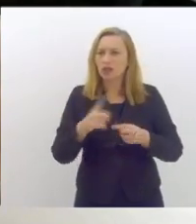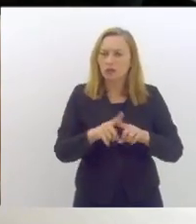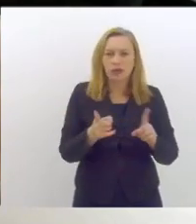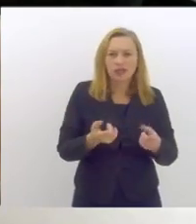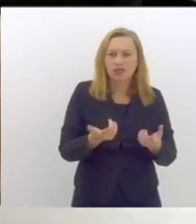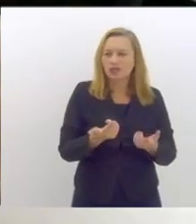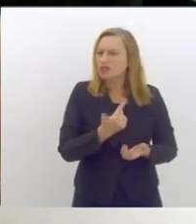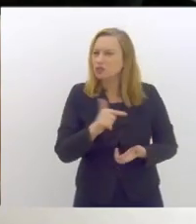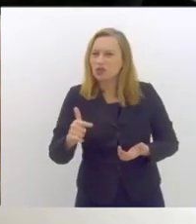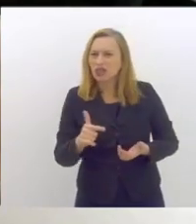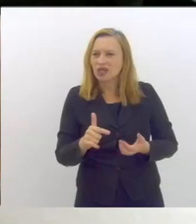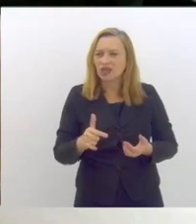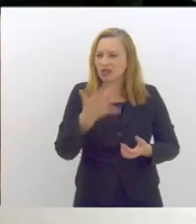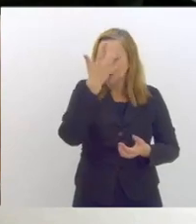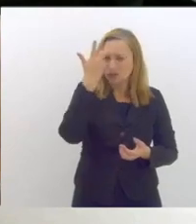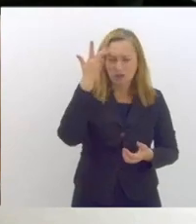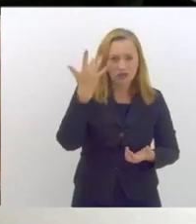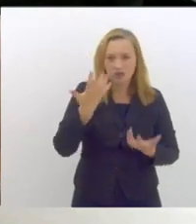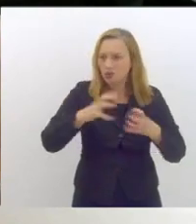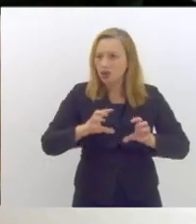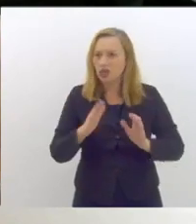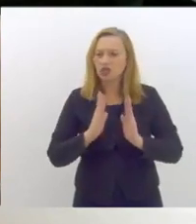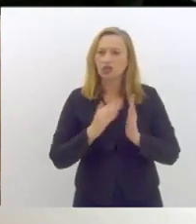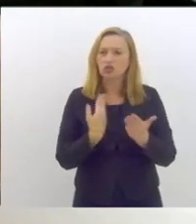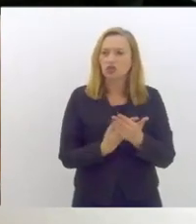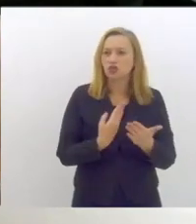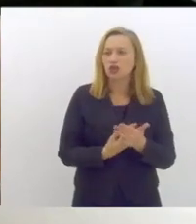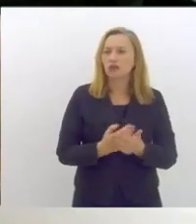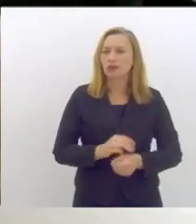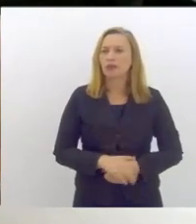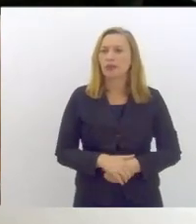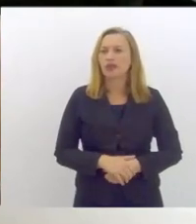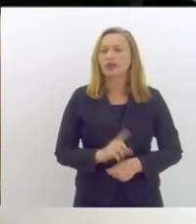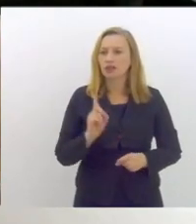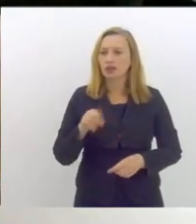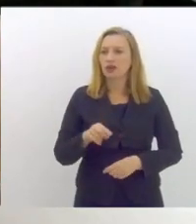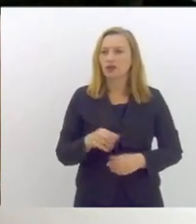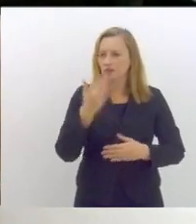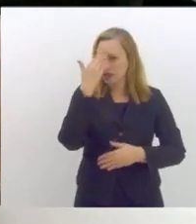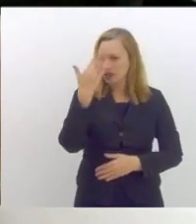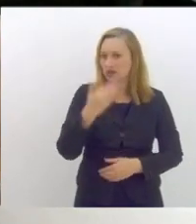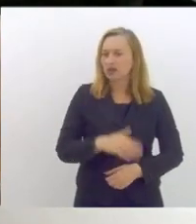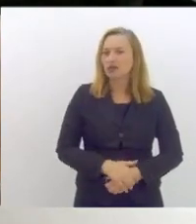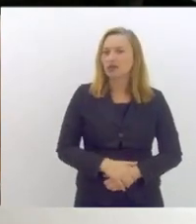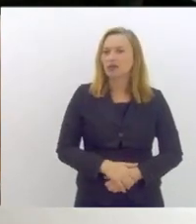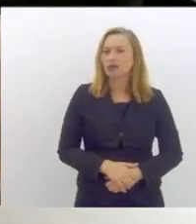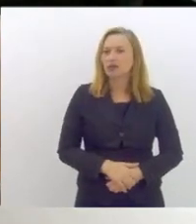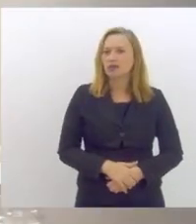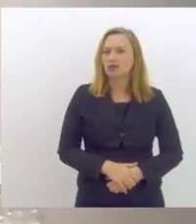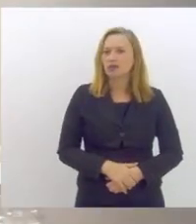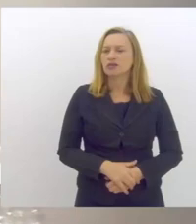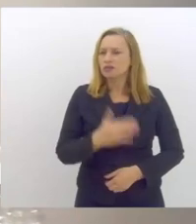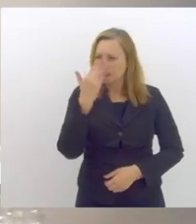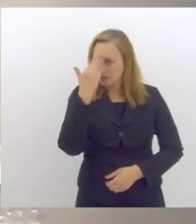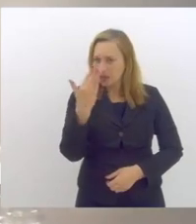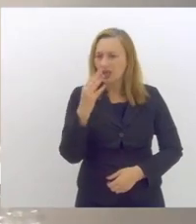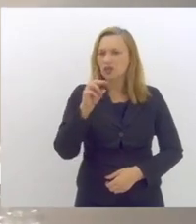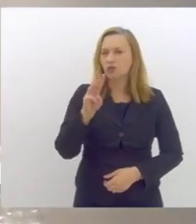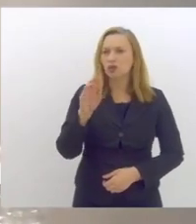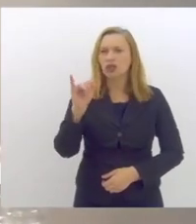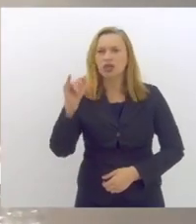se eles não têm isso se eles não têm a saúde mental eles não vão querer estudar então é isso, muito obrigado Obrigado William